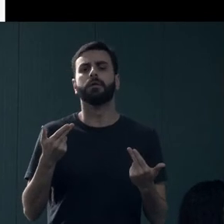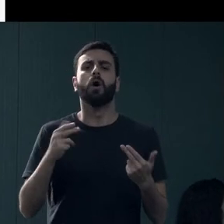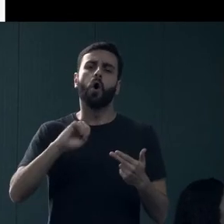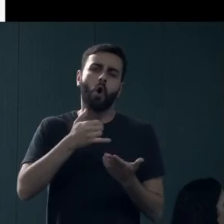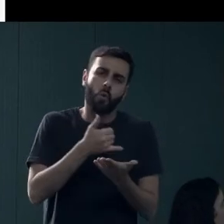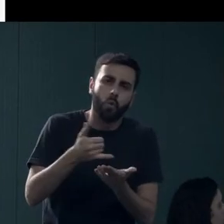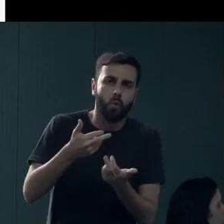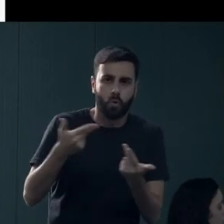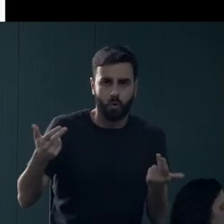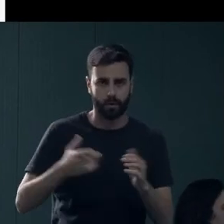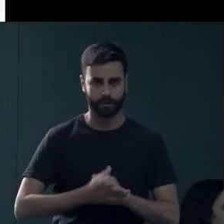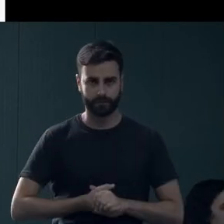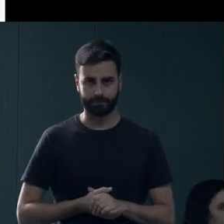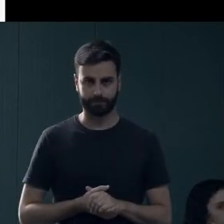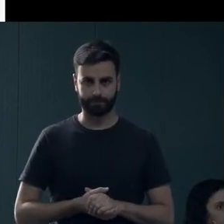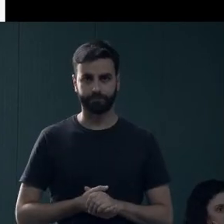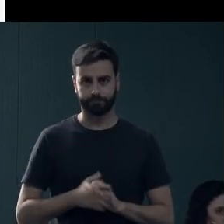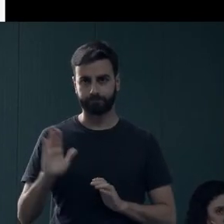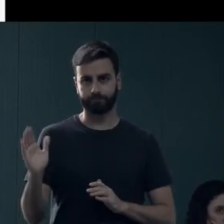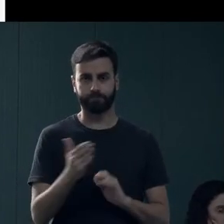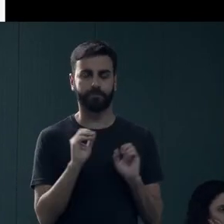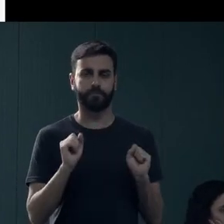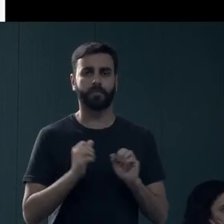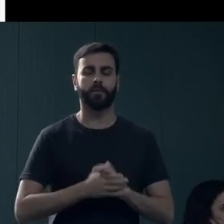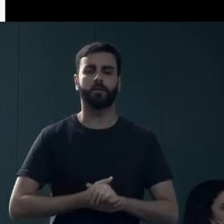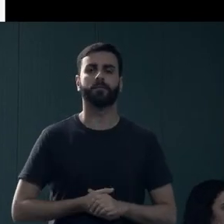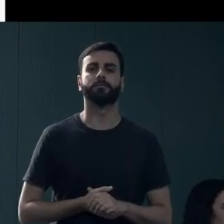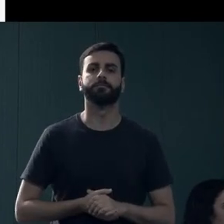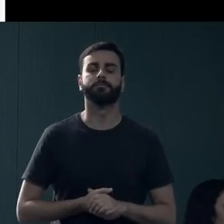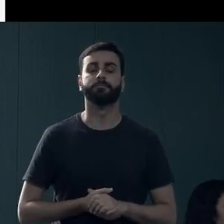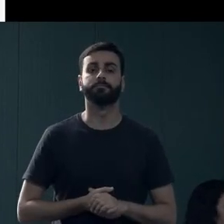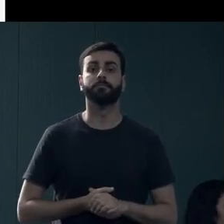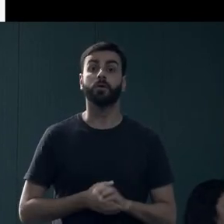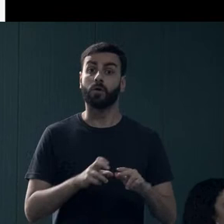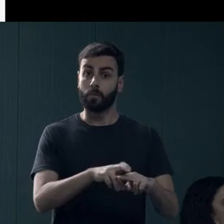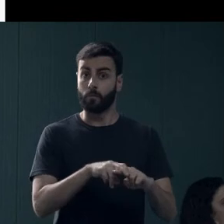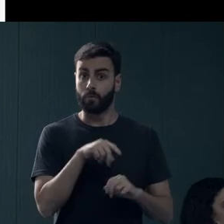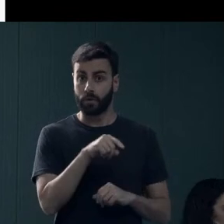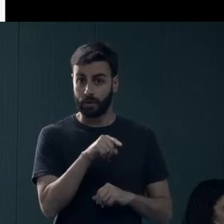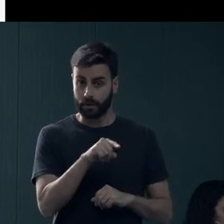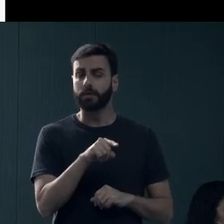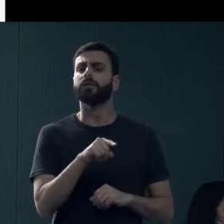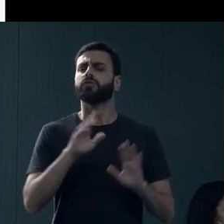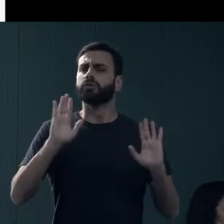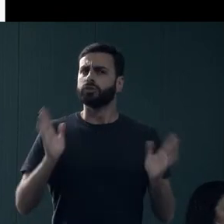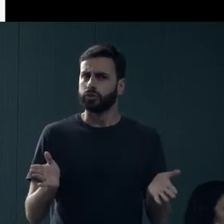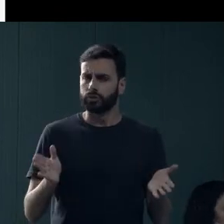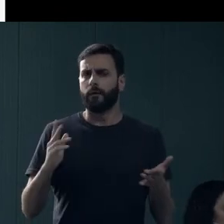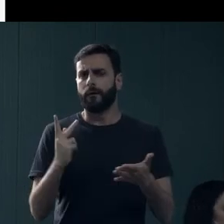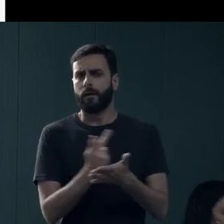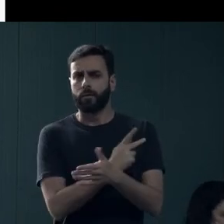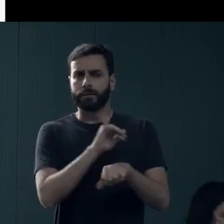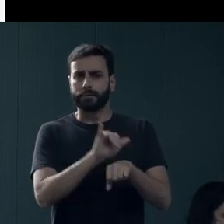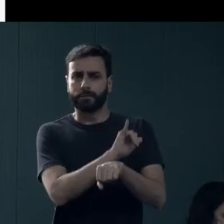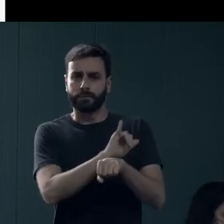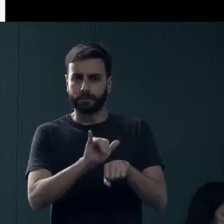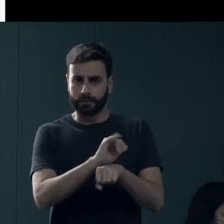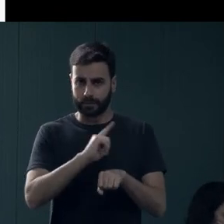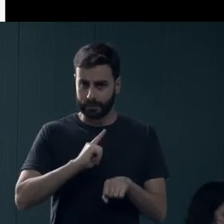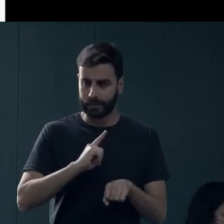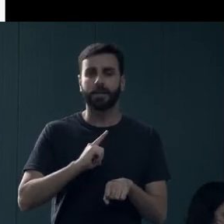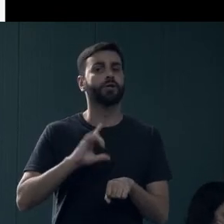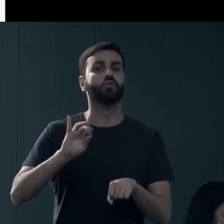drogas. Próximo, por favor. E, nesse contexto, a gente tem vários dispositivos que